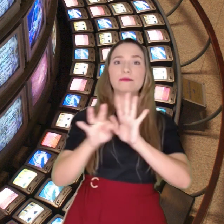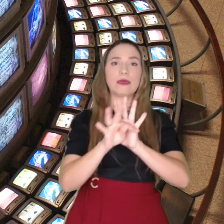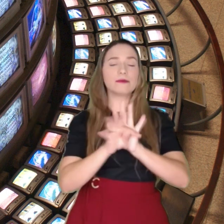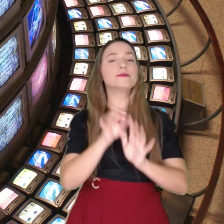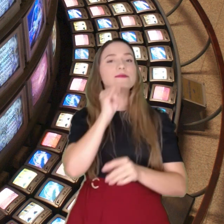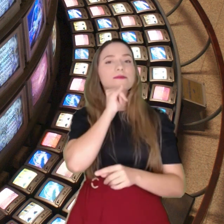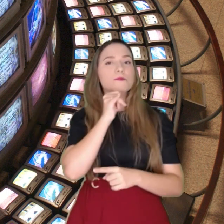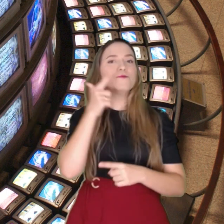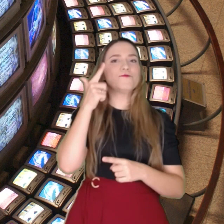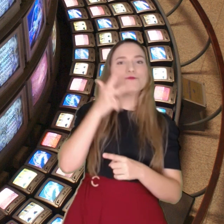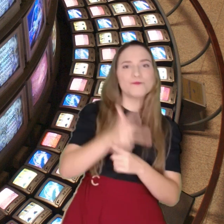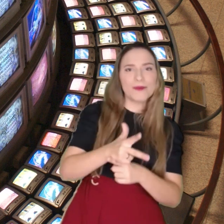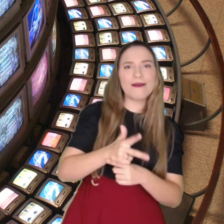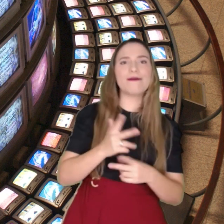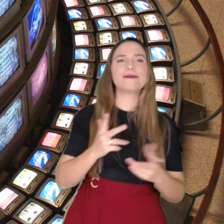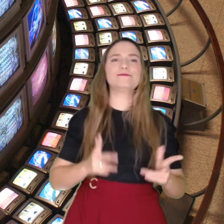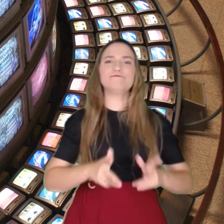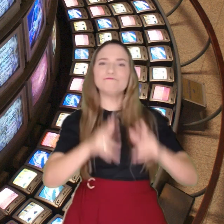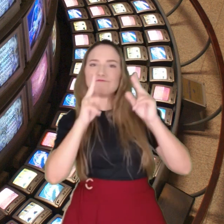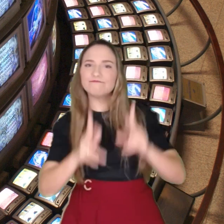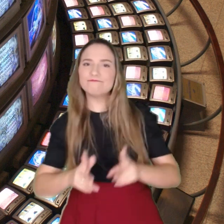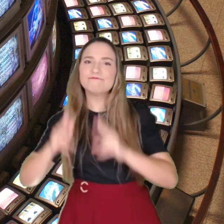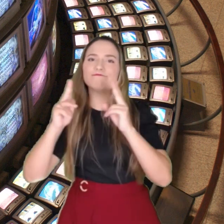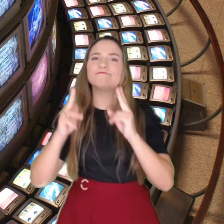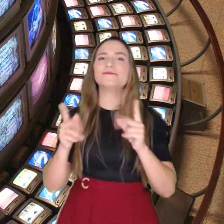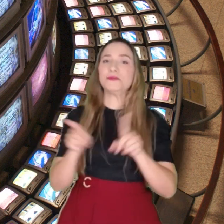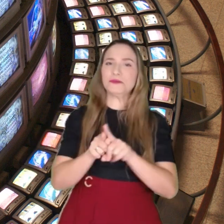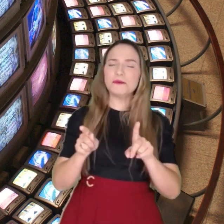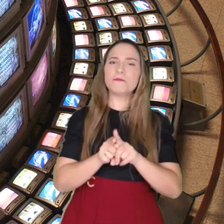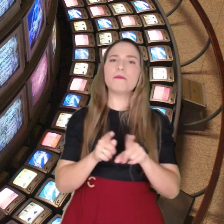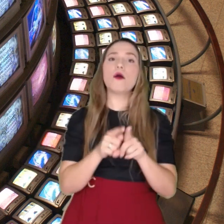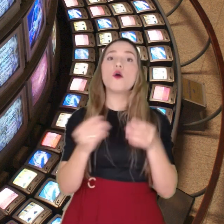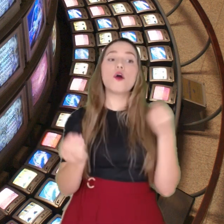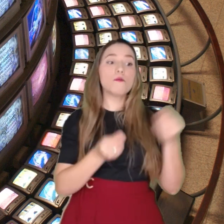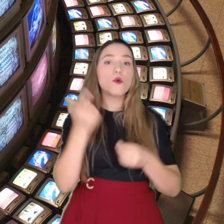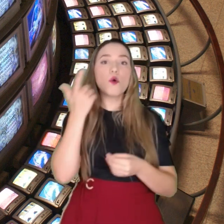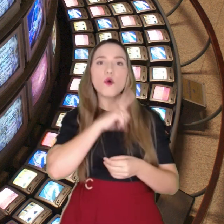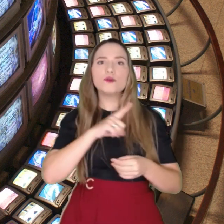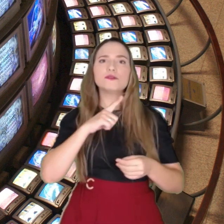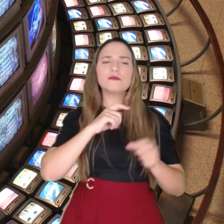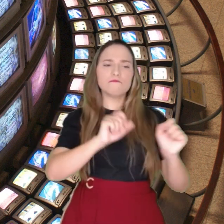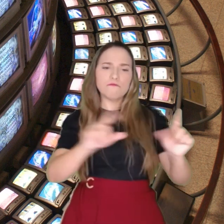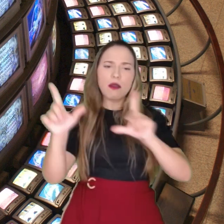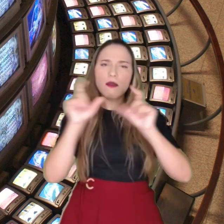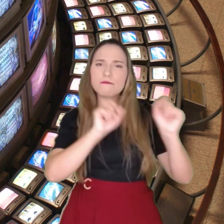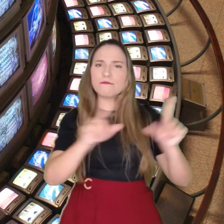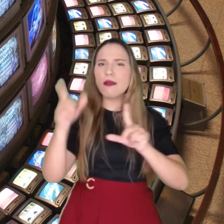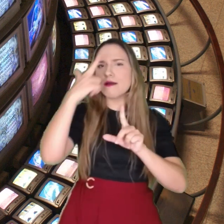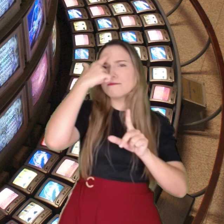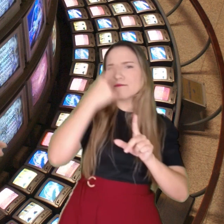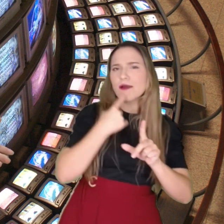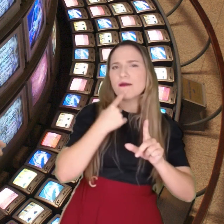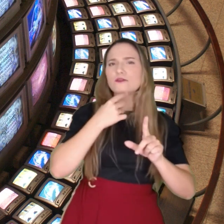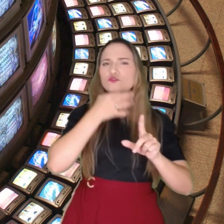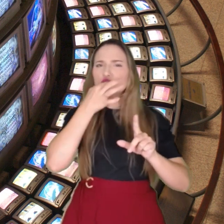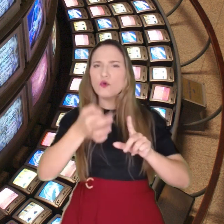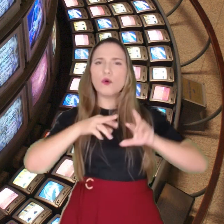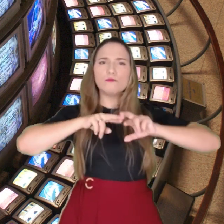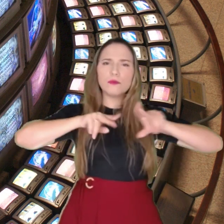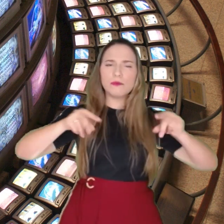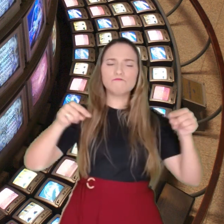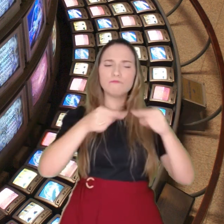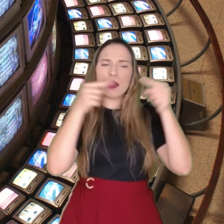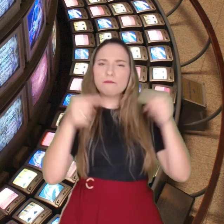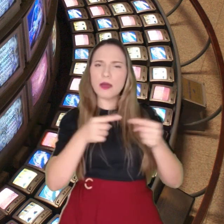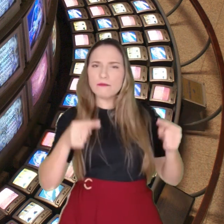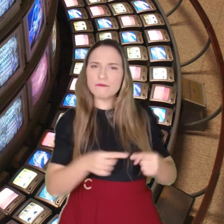técnicas, como imagem, edição e manipulação de imagem e de